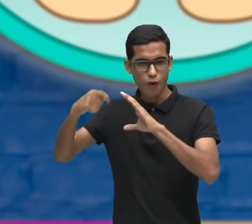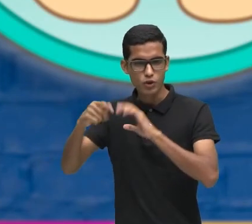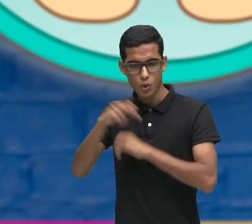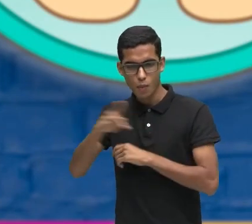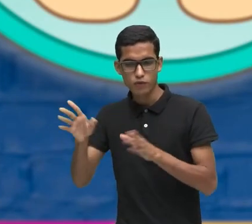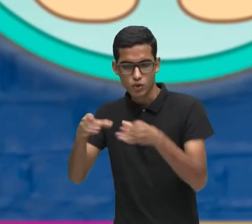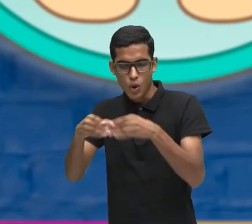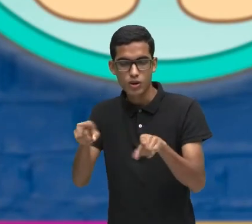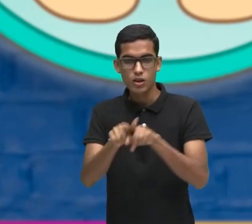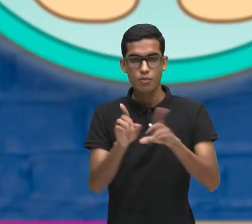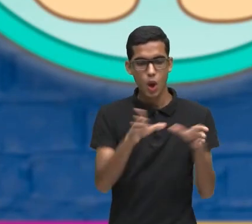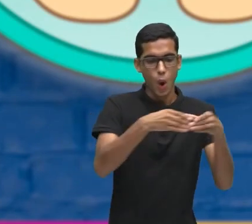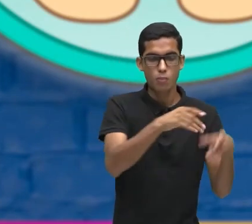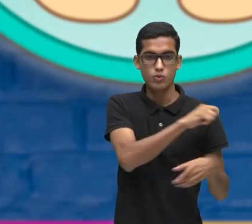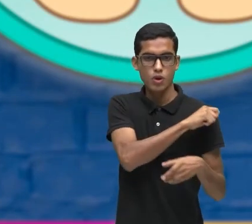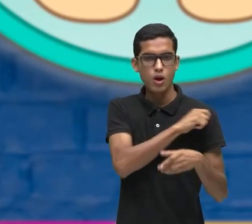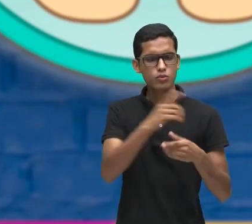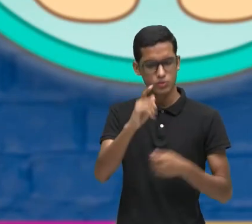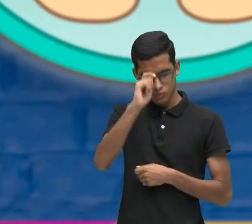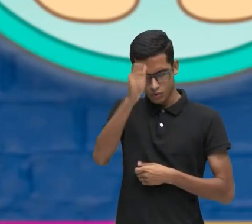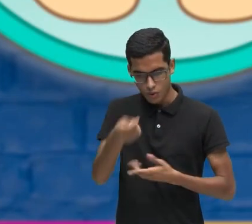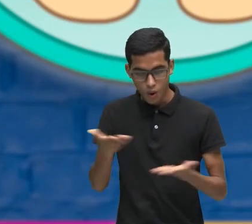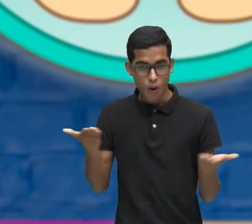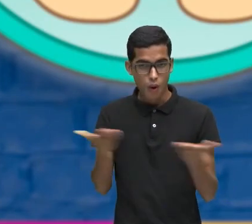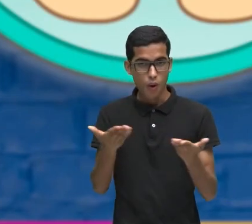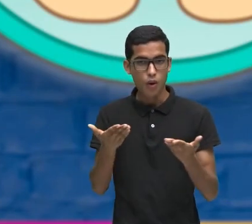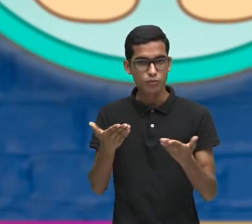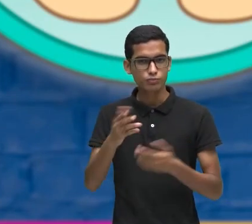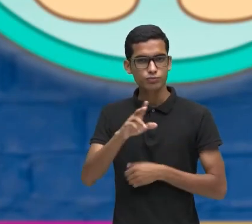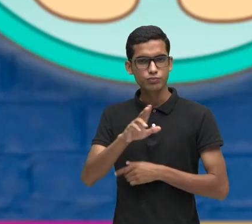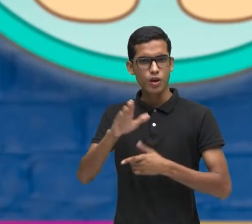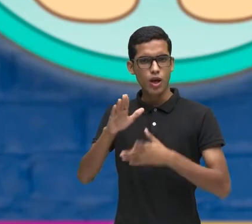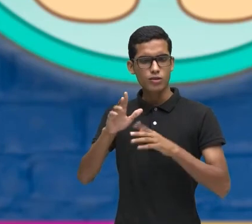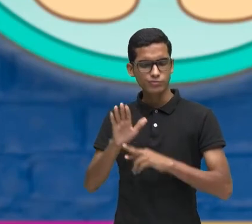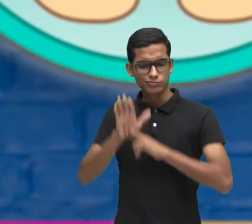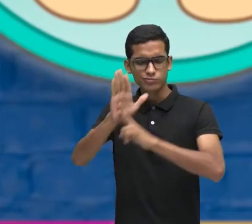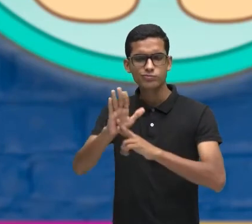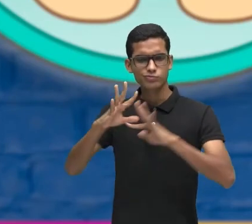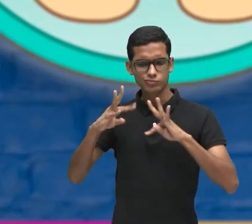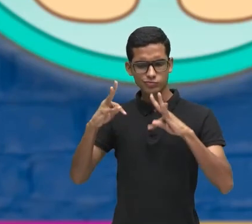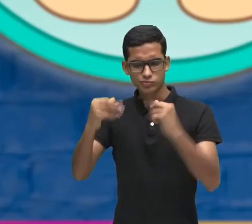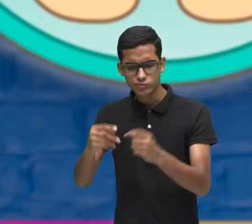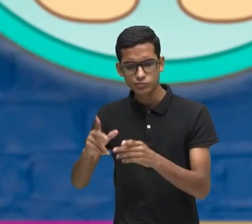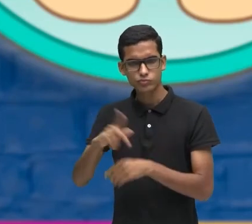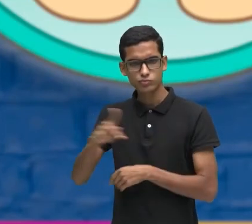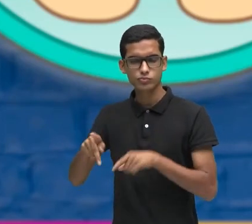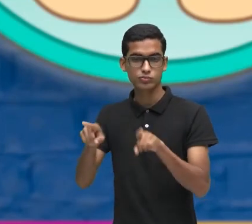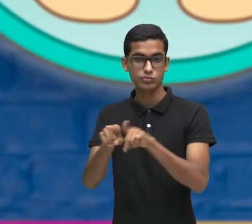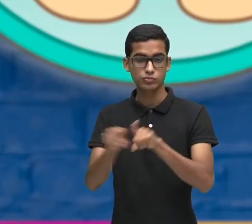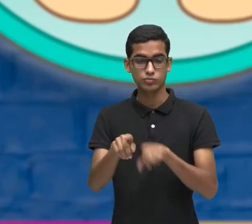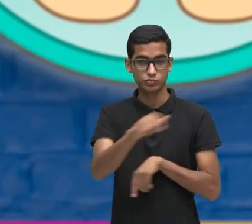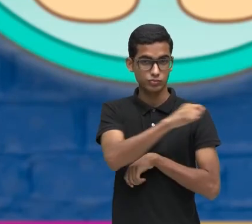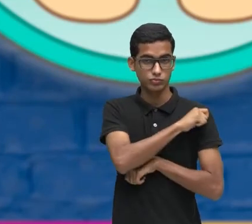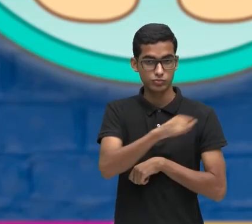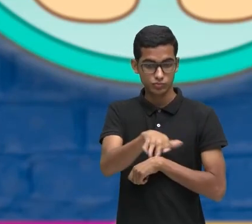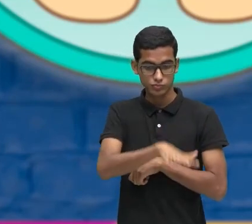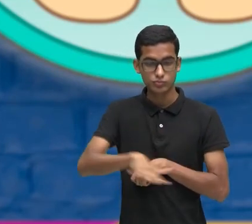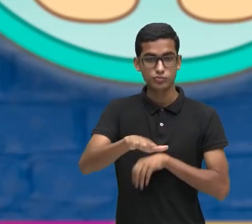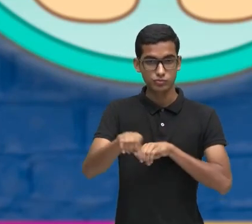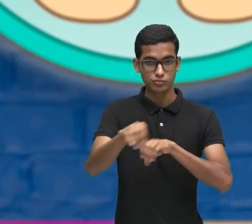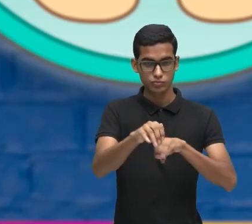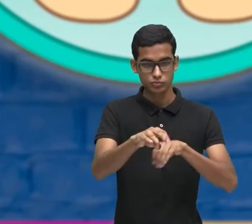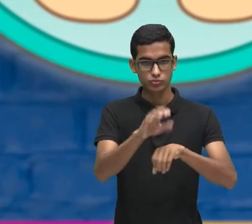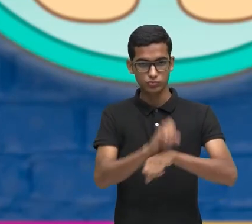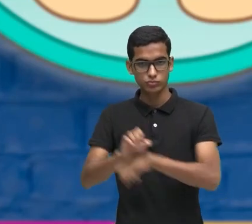prestaram essa homenagem aqui Em nome de todos os professores e alunos da rede E se você gostou